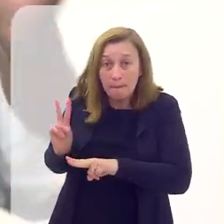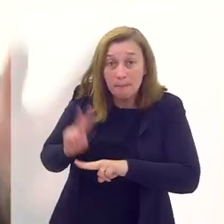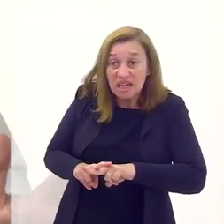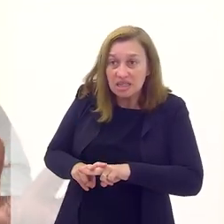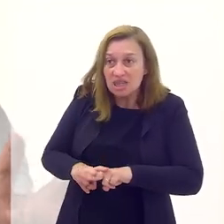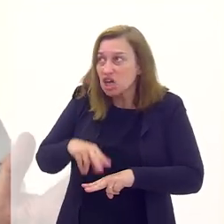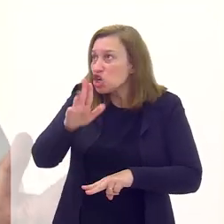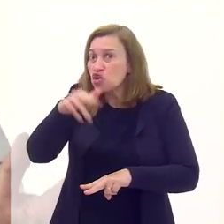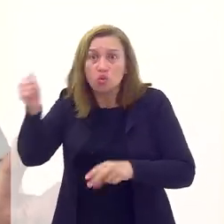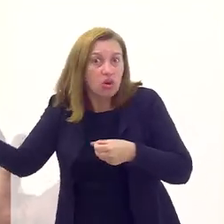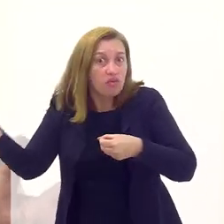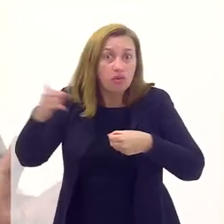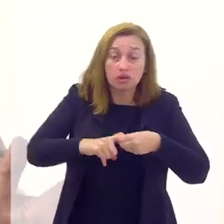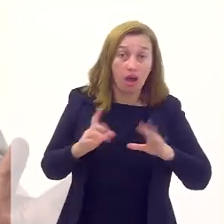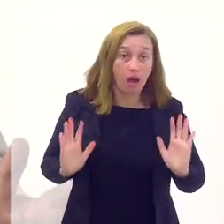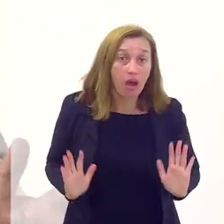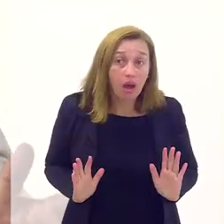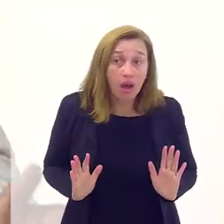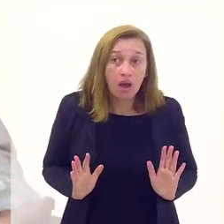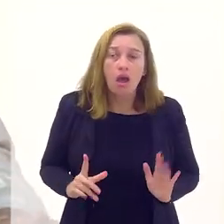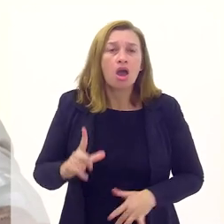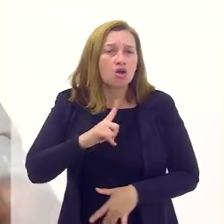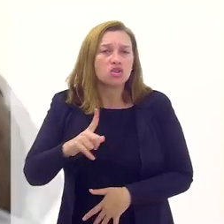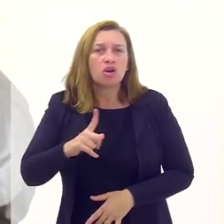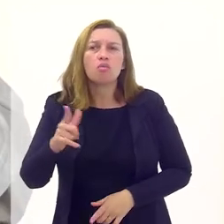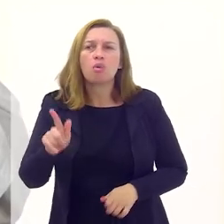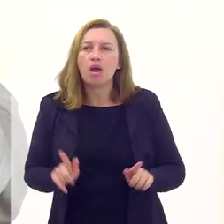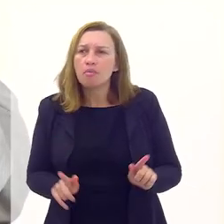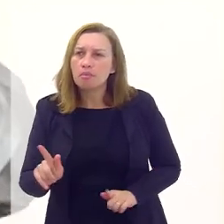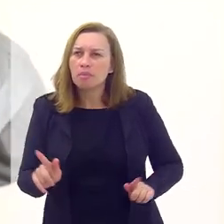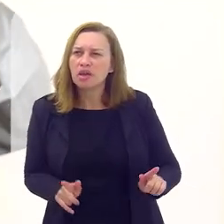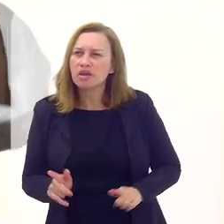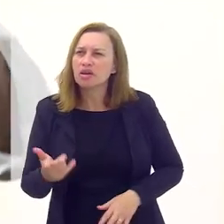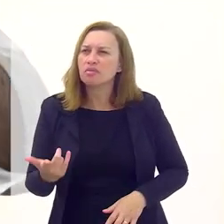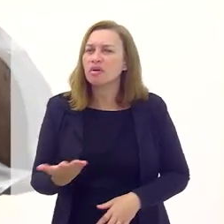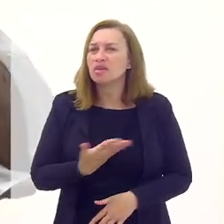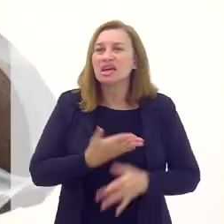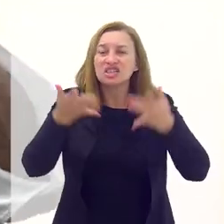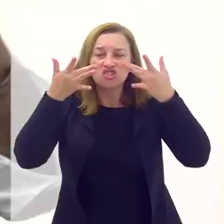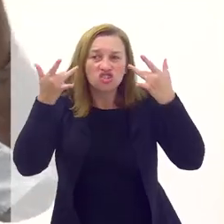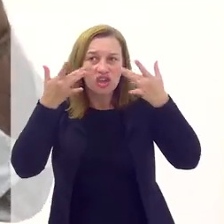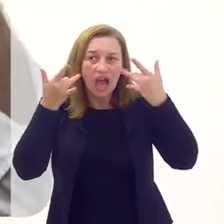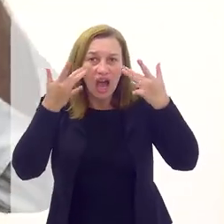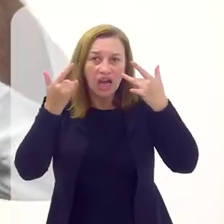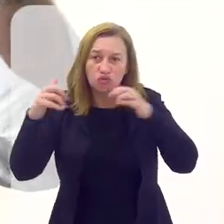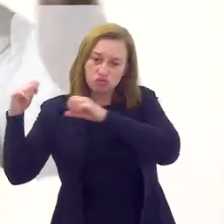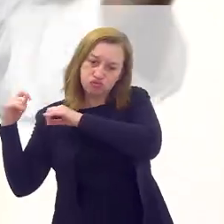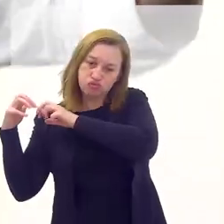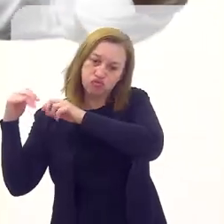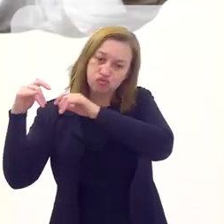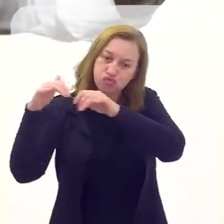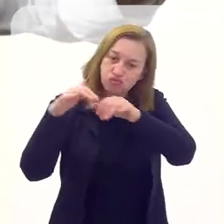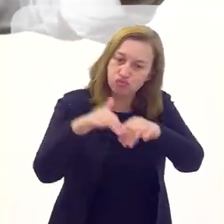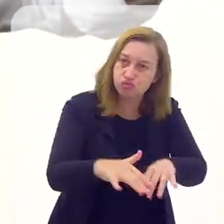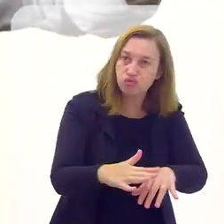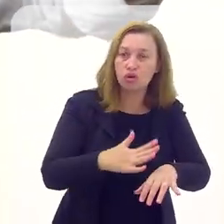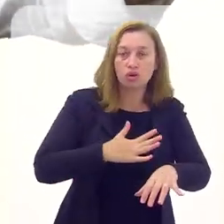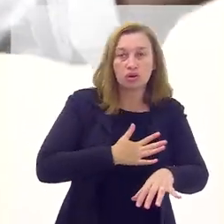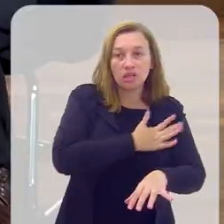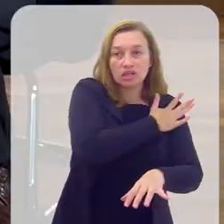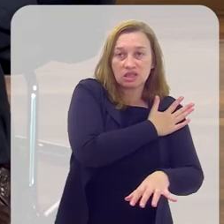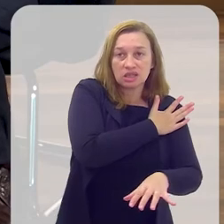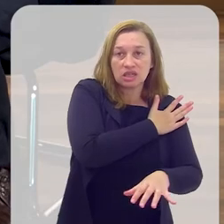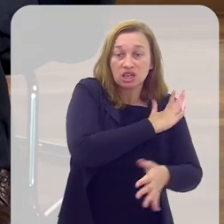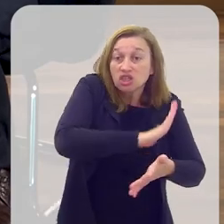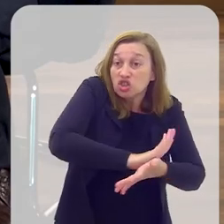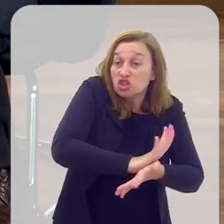presa e nunca mais aparecer. Eu tenho uma prima minha que trabalhava em peça de teatro, foi invadida pelo comando de caixa aos